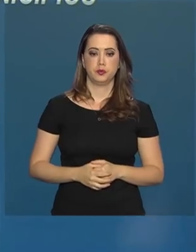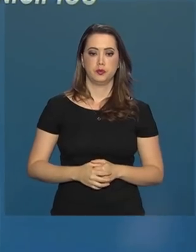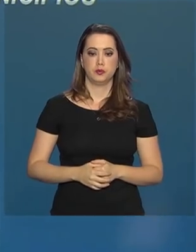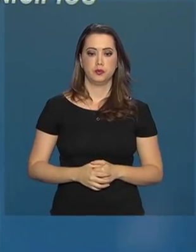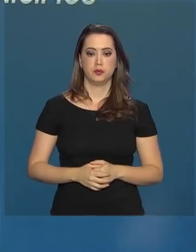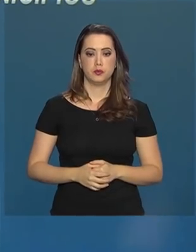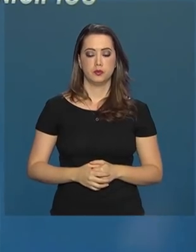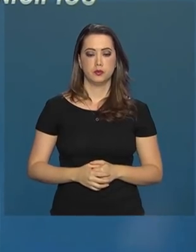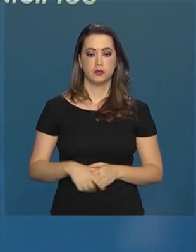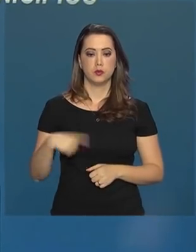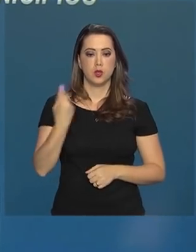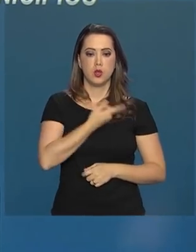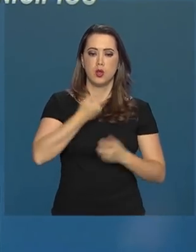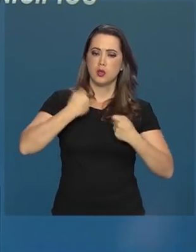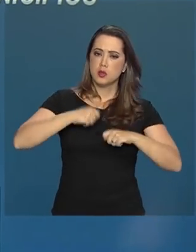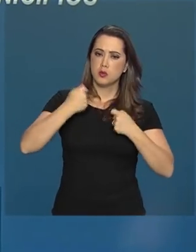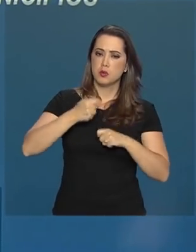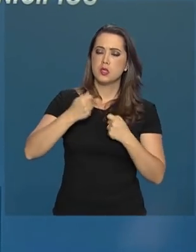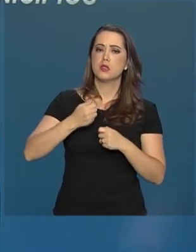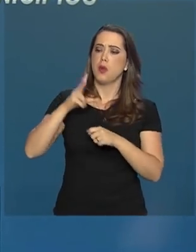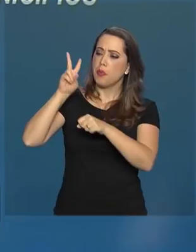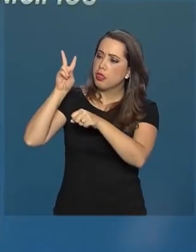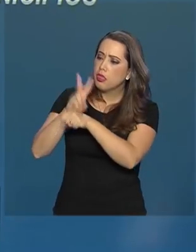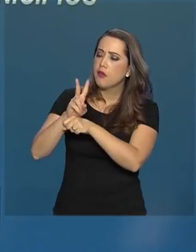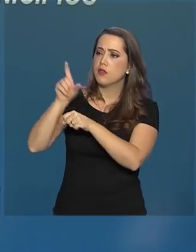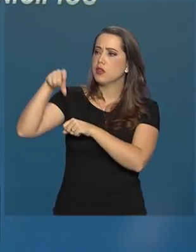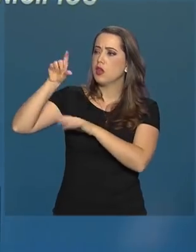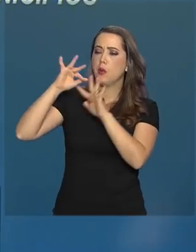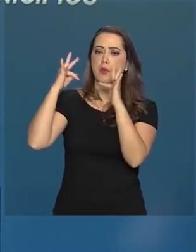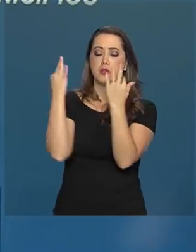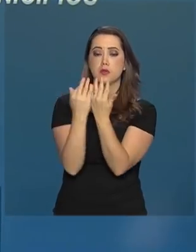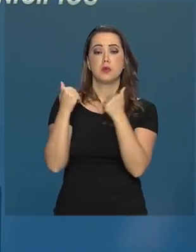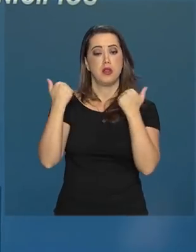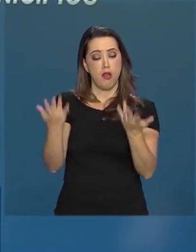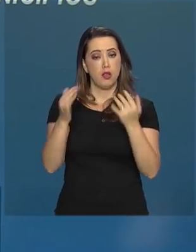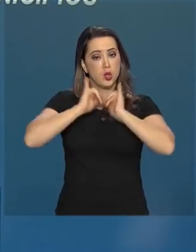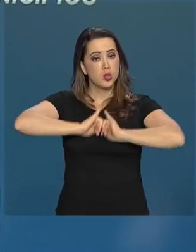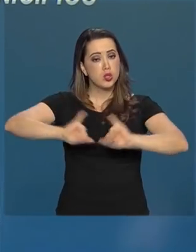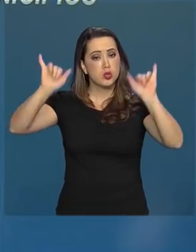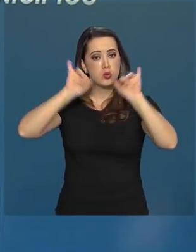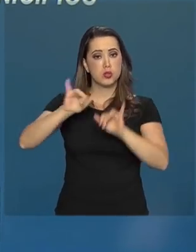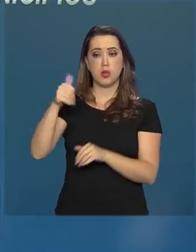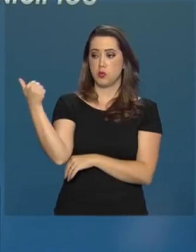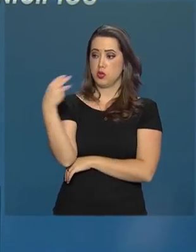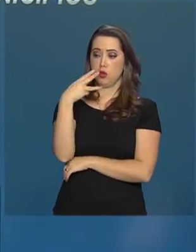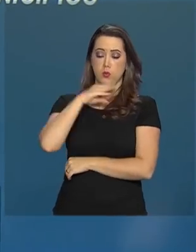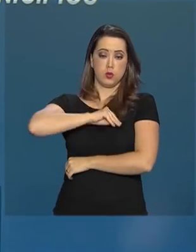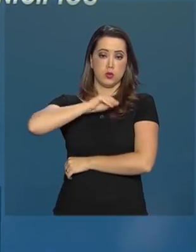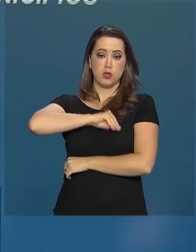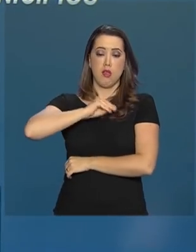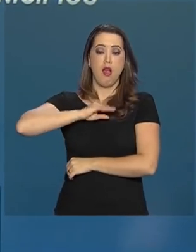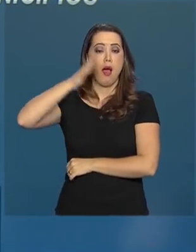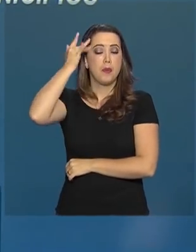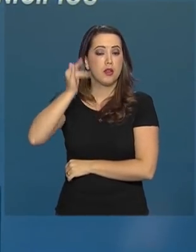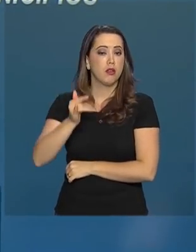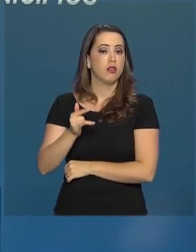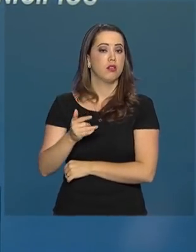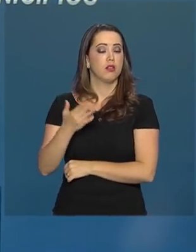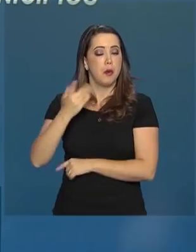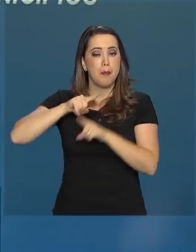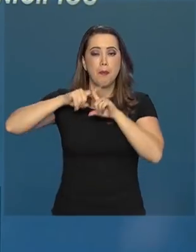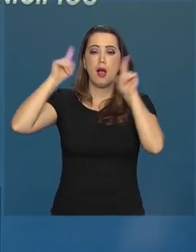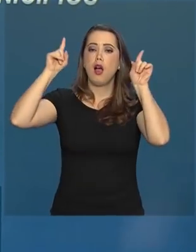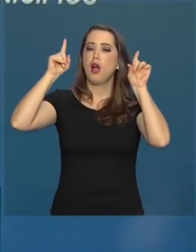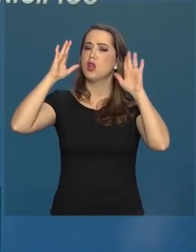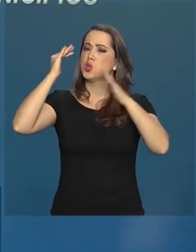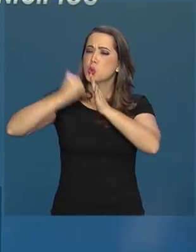Nós somos defensores do Bolsa Família. Tanto é que anunciaremos o 10º terceiro amanhã. Mas